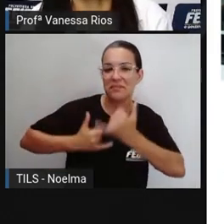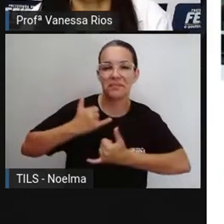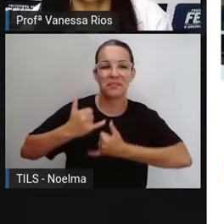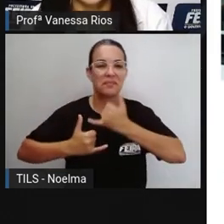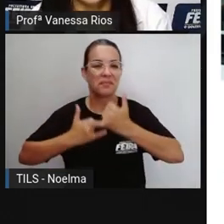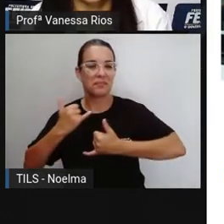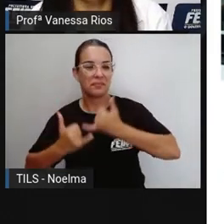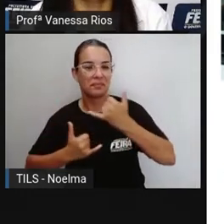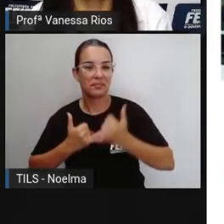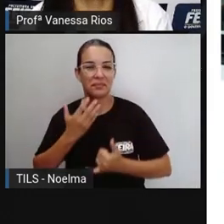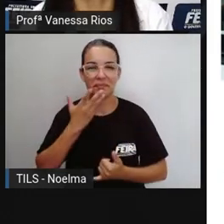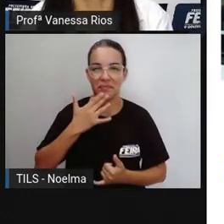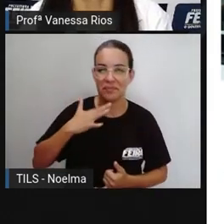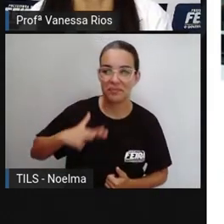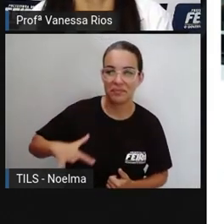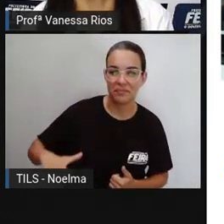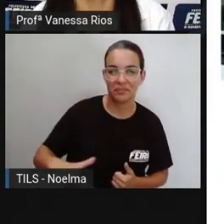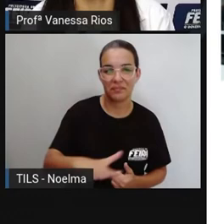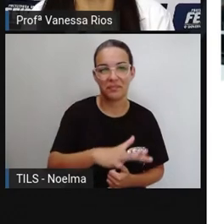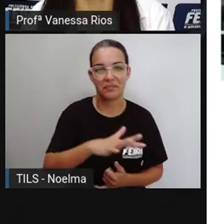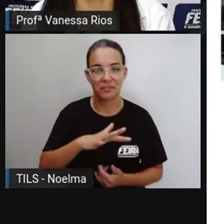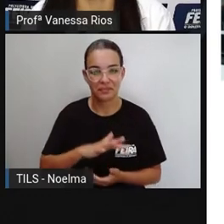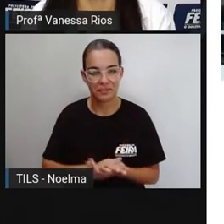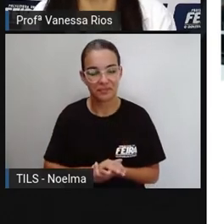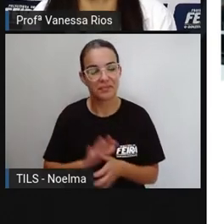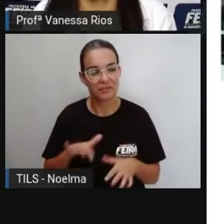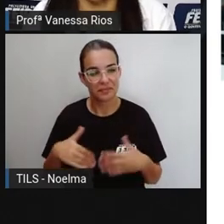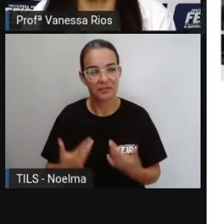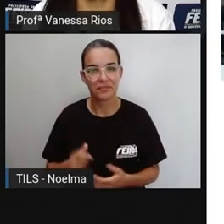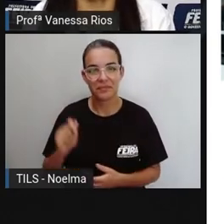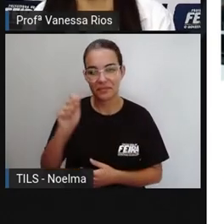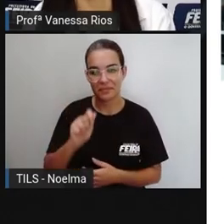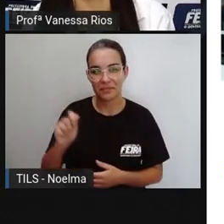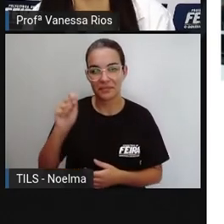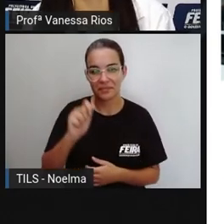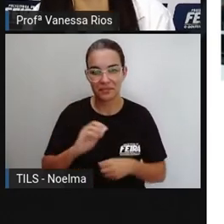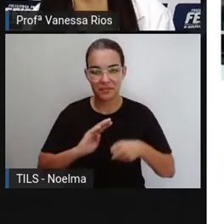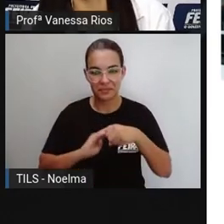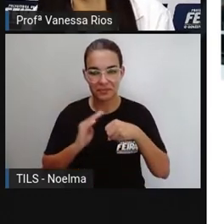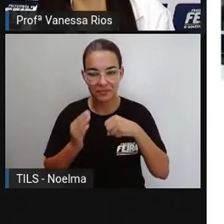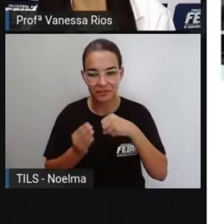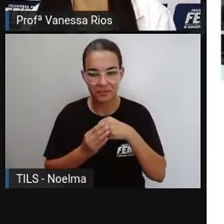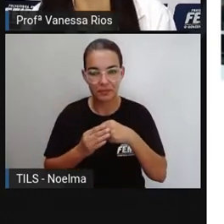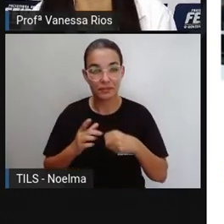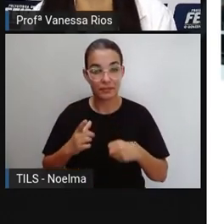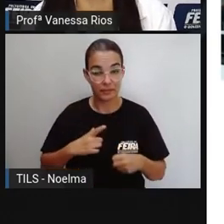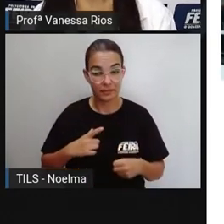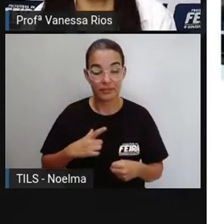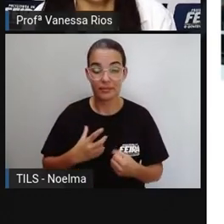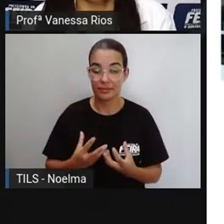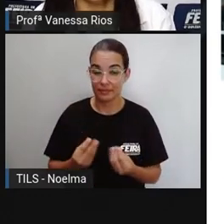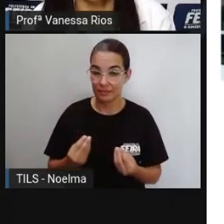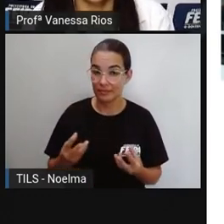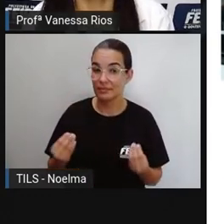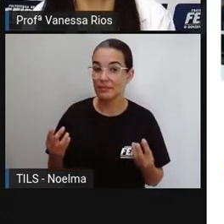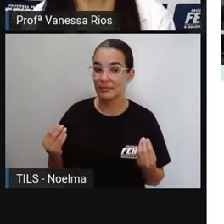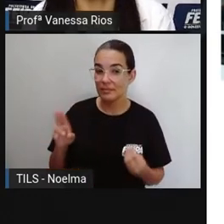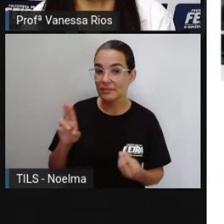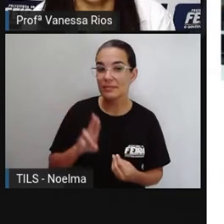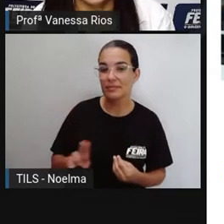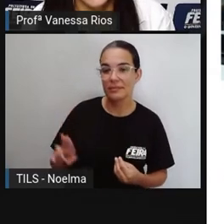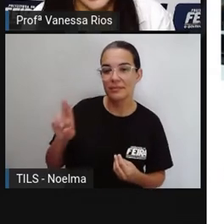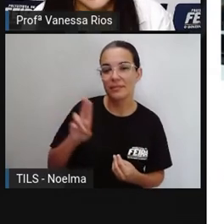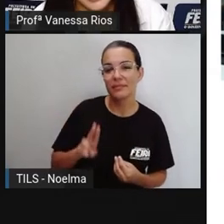diversão para as crianças. Então, as associações de bairro têm aí várias utilidades em relação a